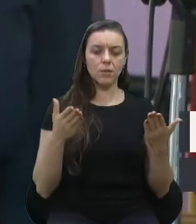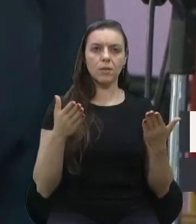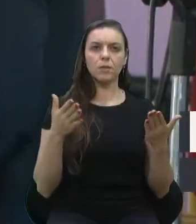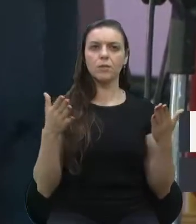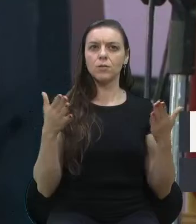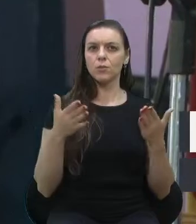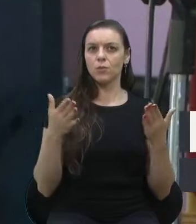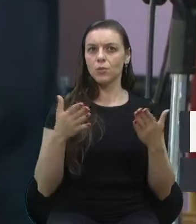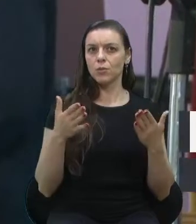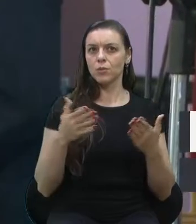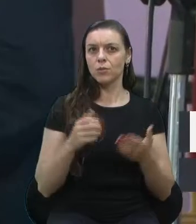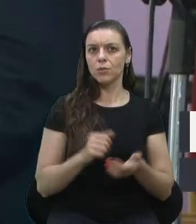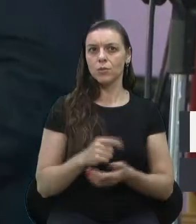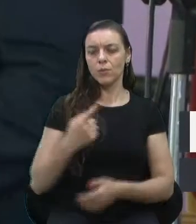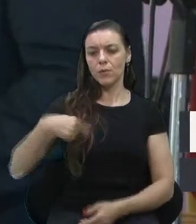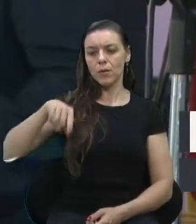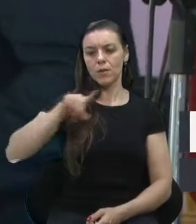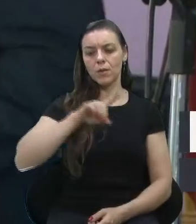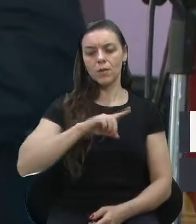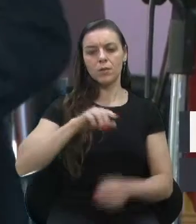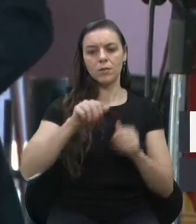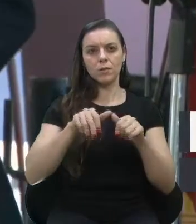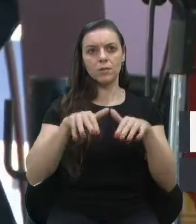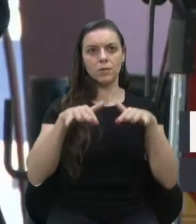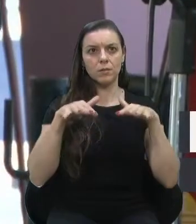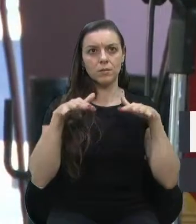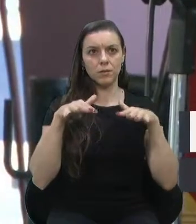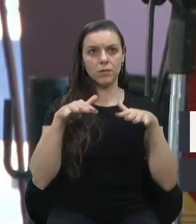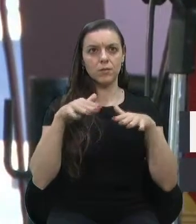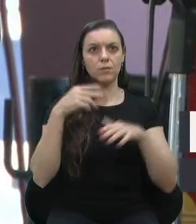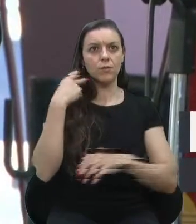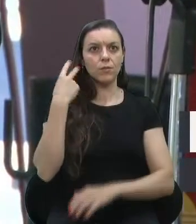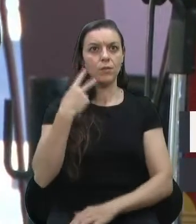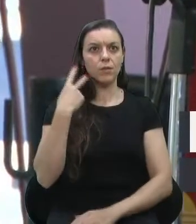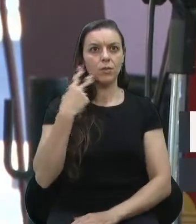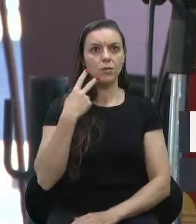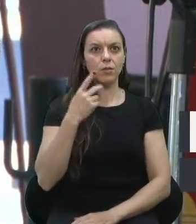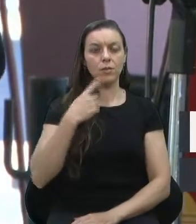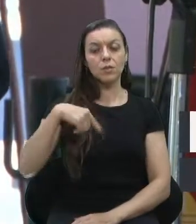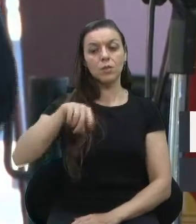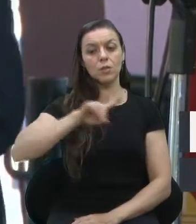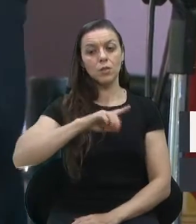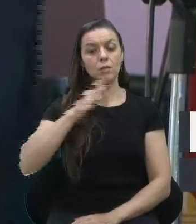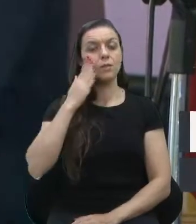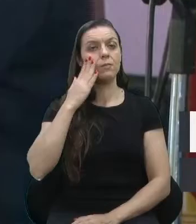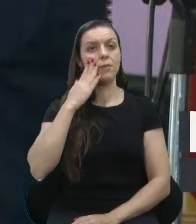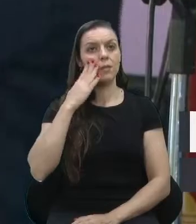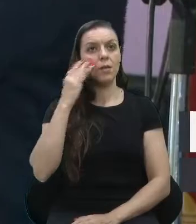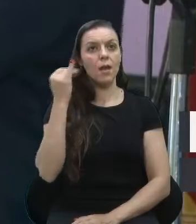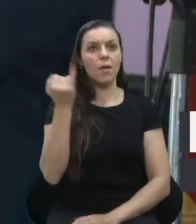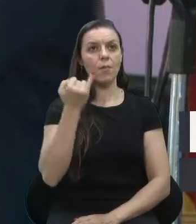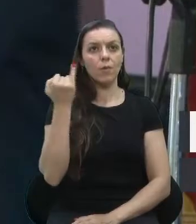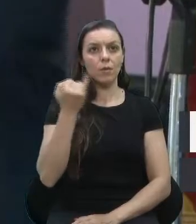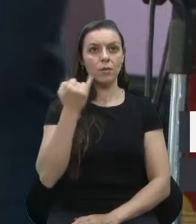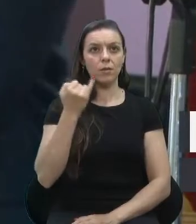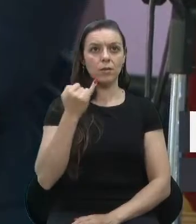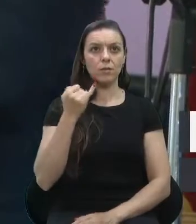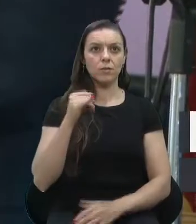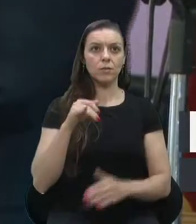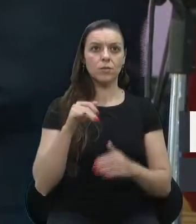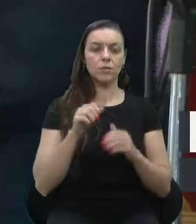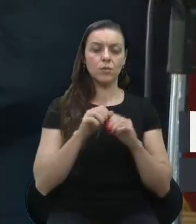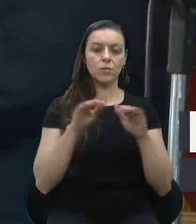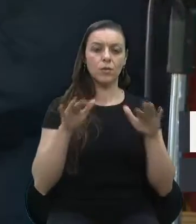ocupando hoje para a nossa sessão de vereadores. A gente sabe da importância desse setor para o